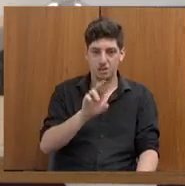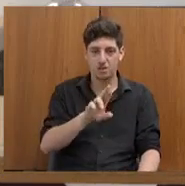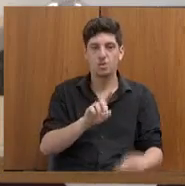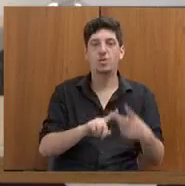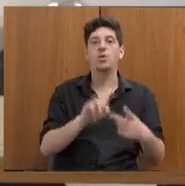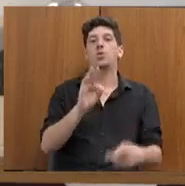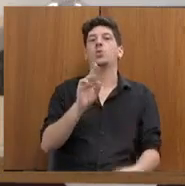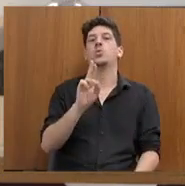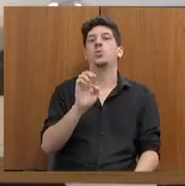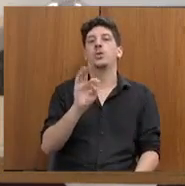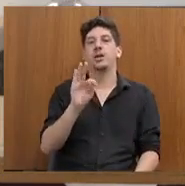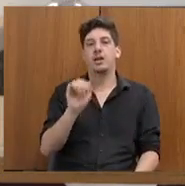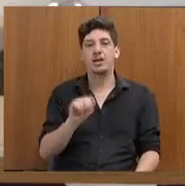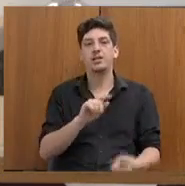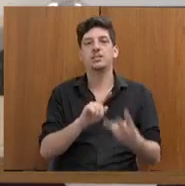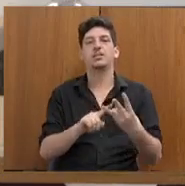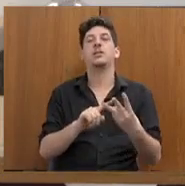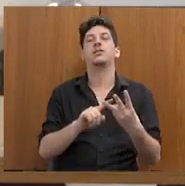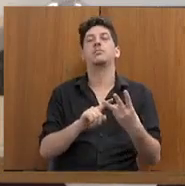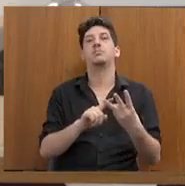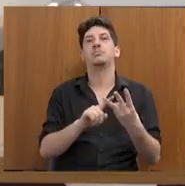de Santa Rita do Tueto,